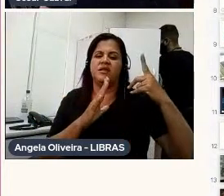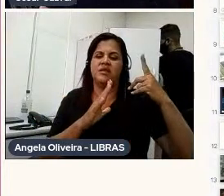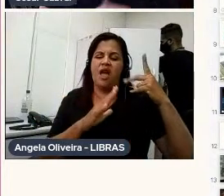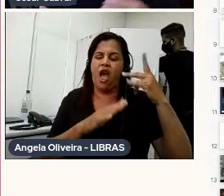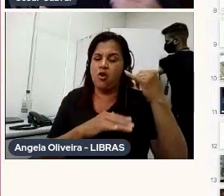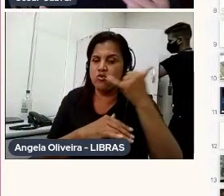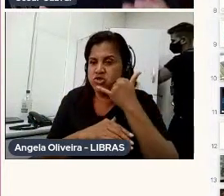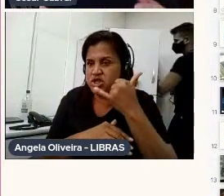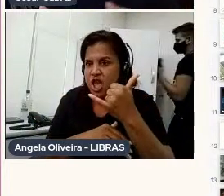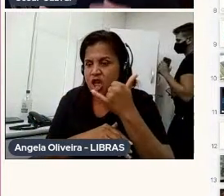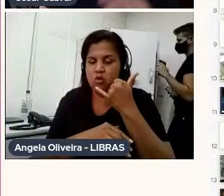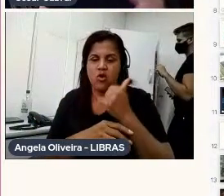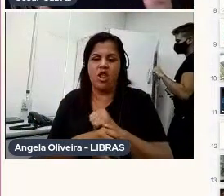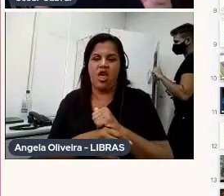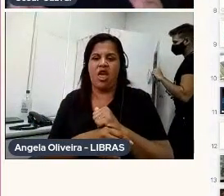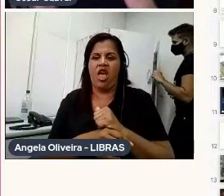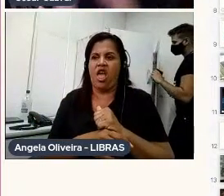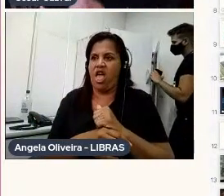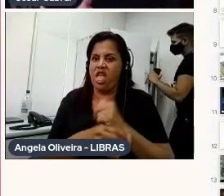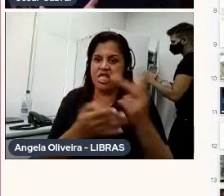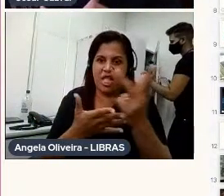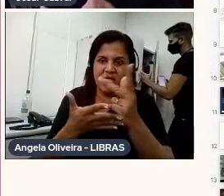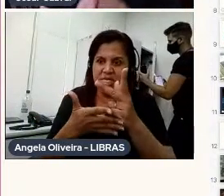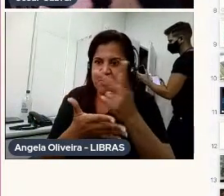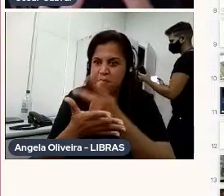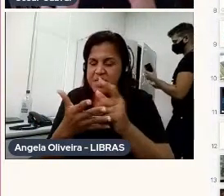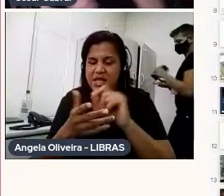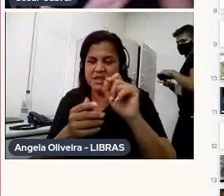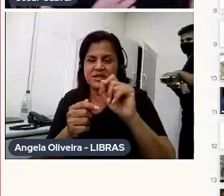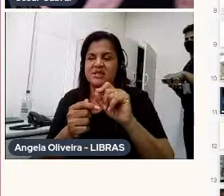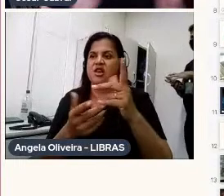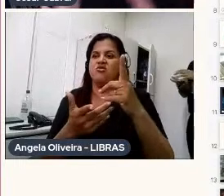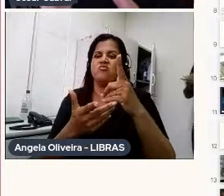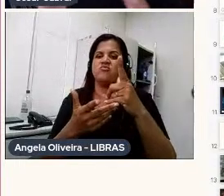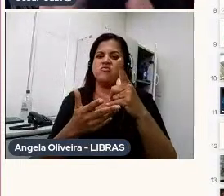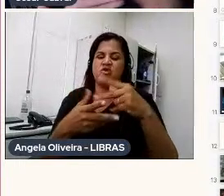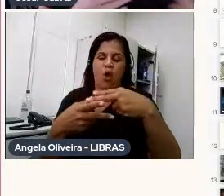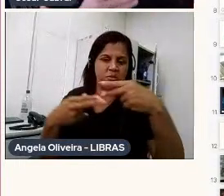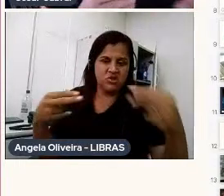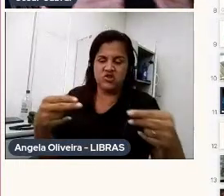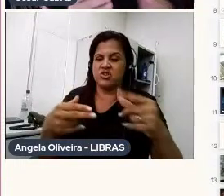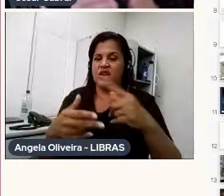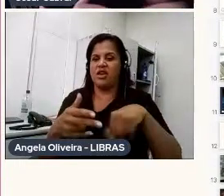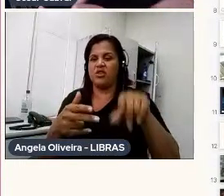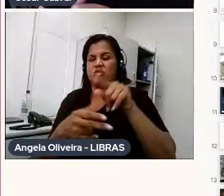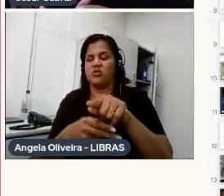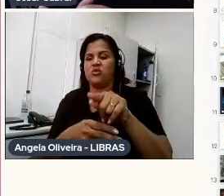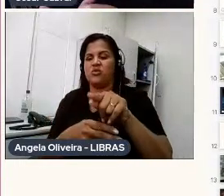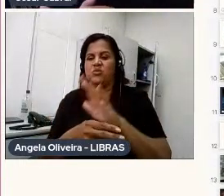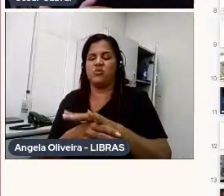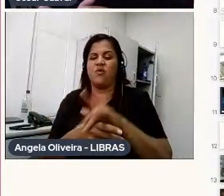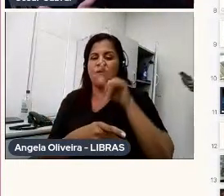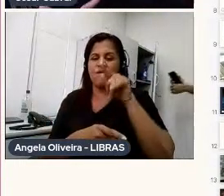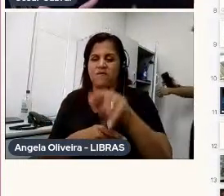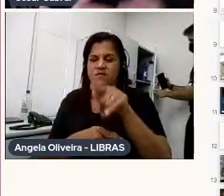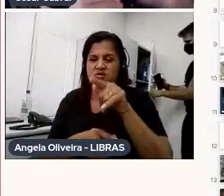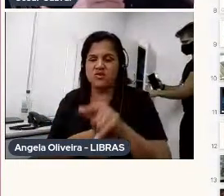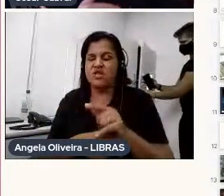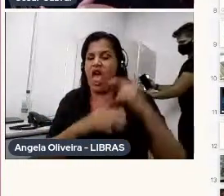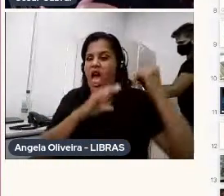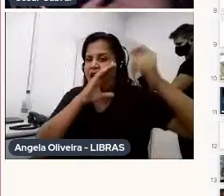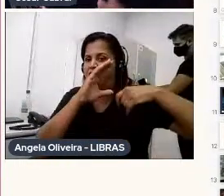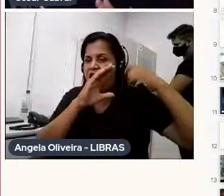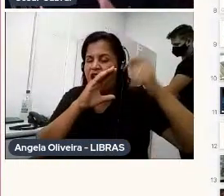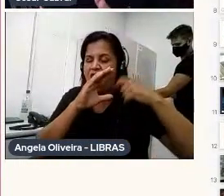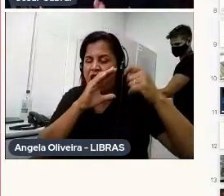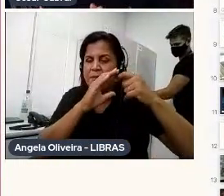objetos, ou até pixelation, que é a animação com o ator, né, você ali diante da câmera vai se posicionando, e vai